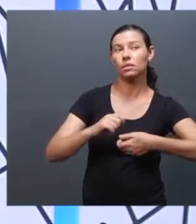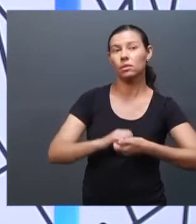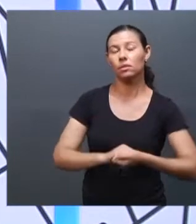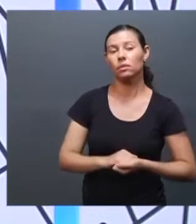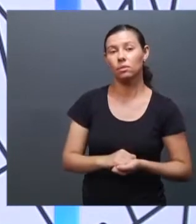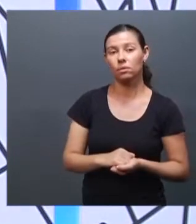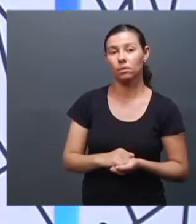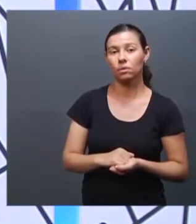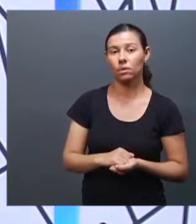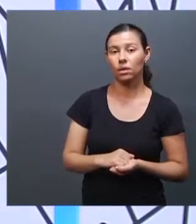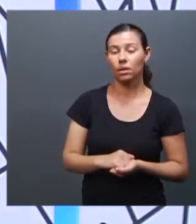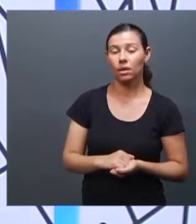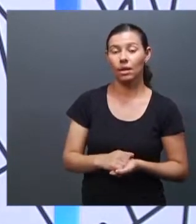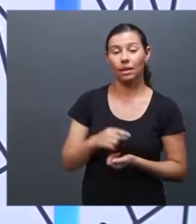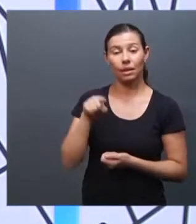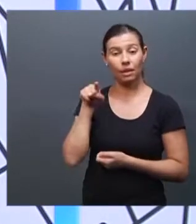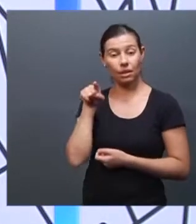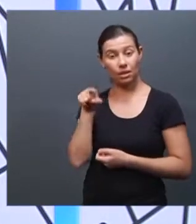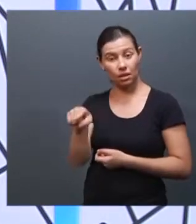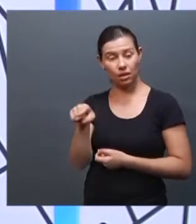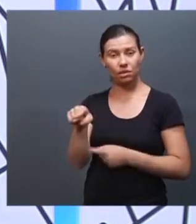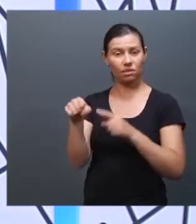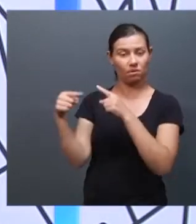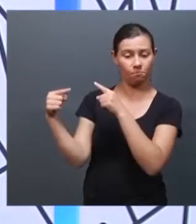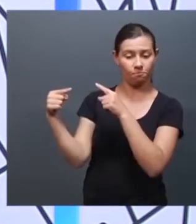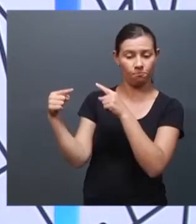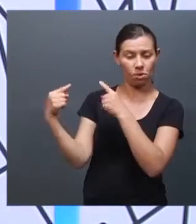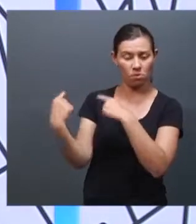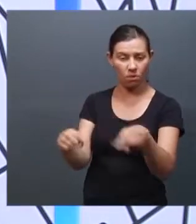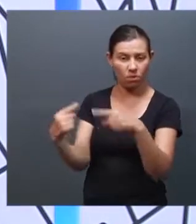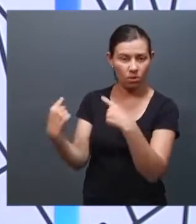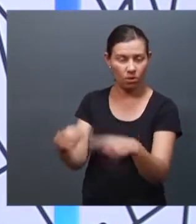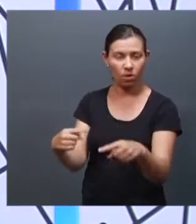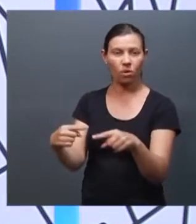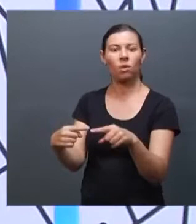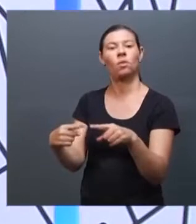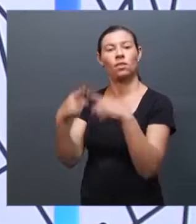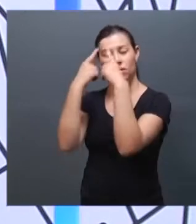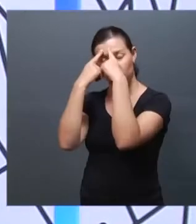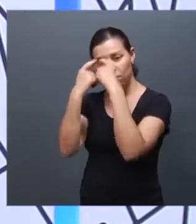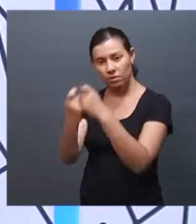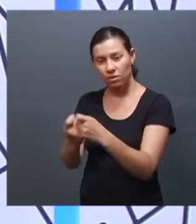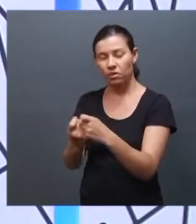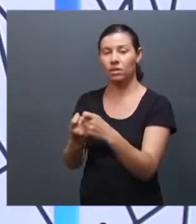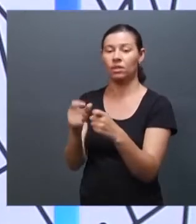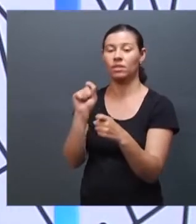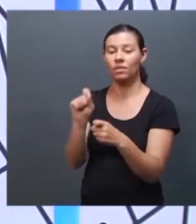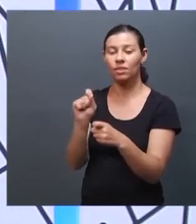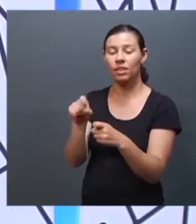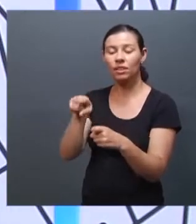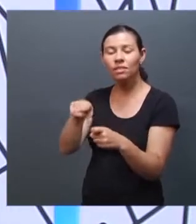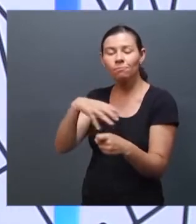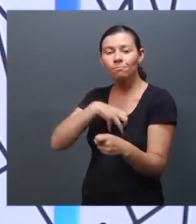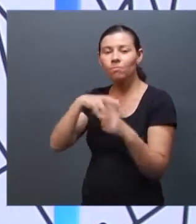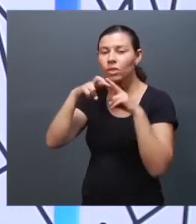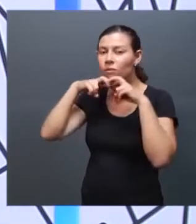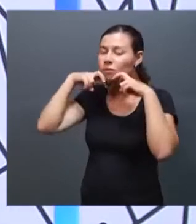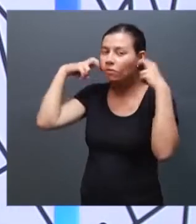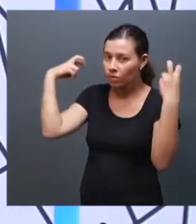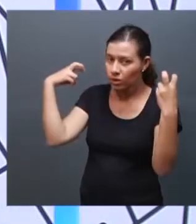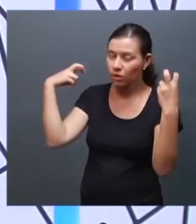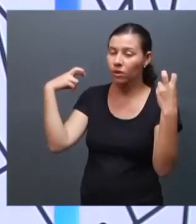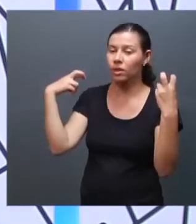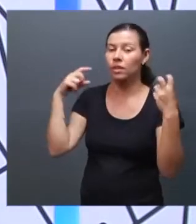produzir constrangimento e coibir esse tipo de fala e essas ações em relação à